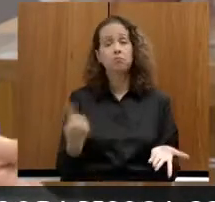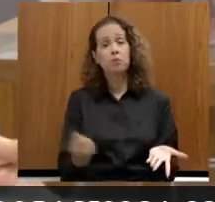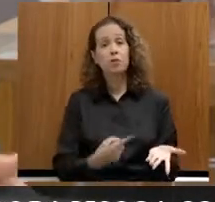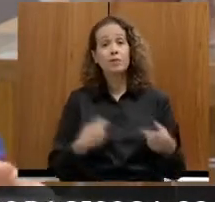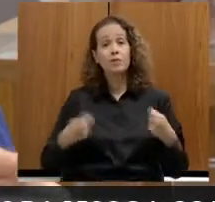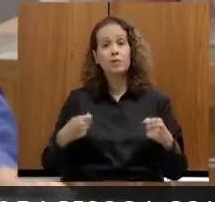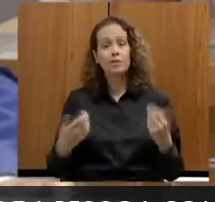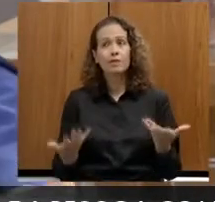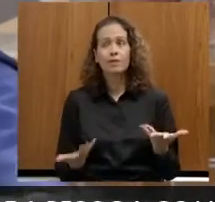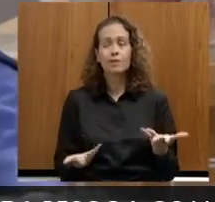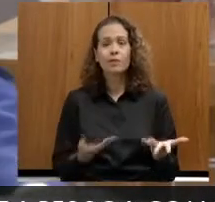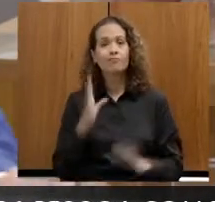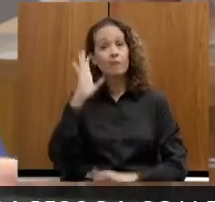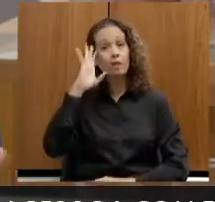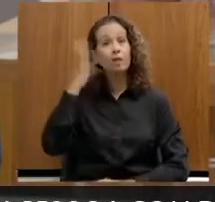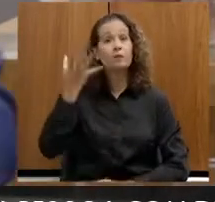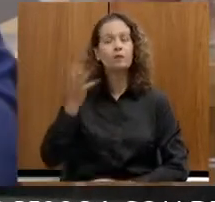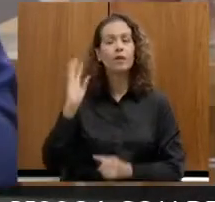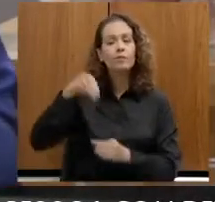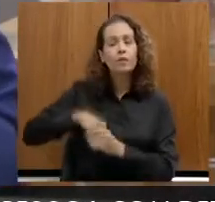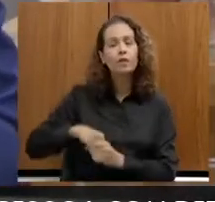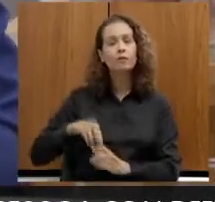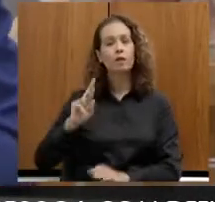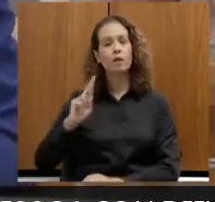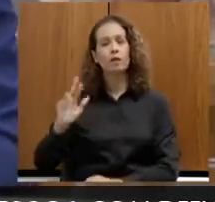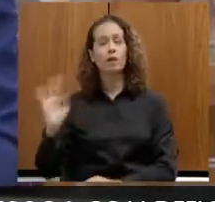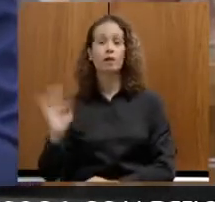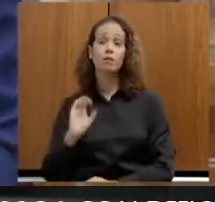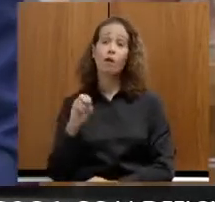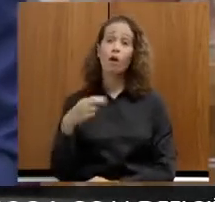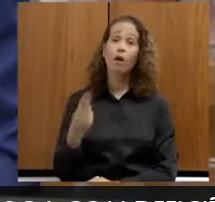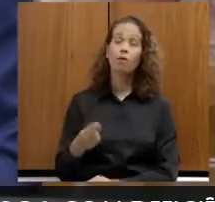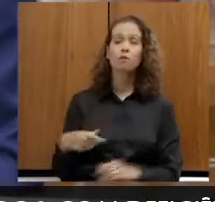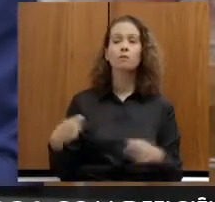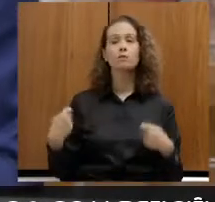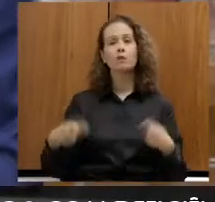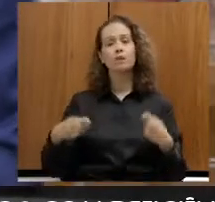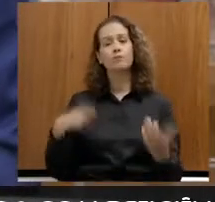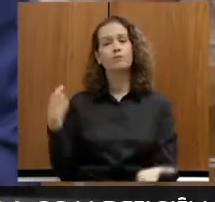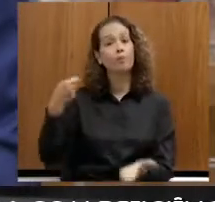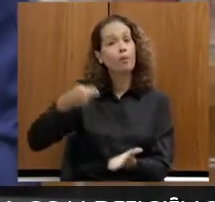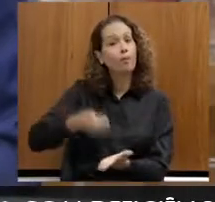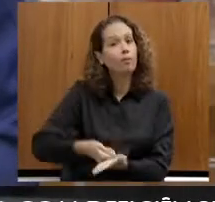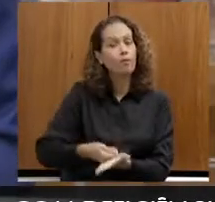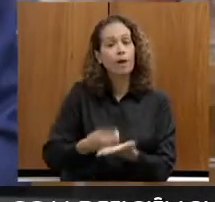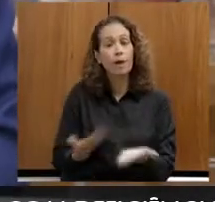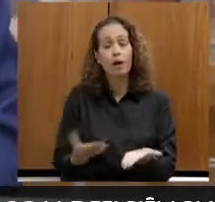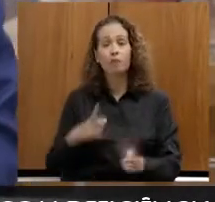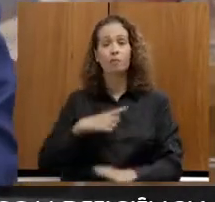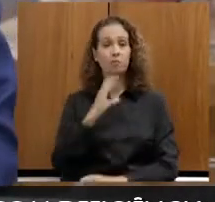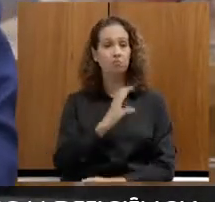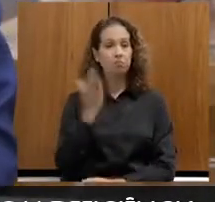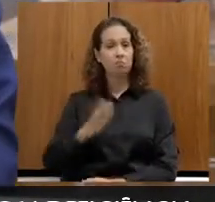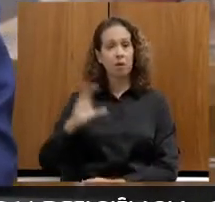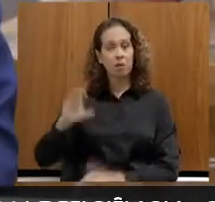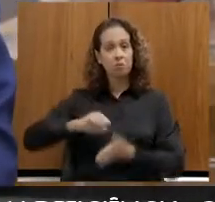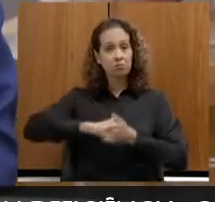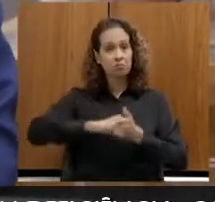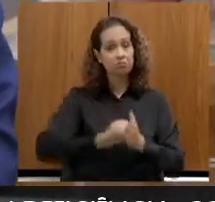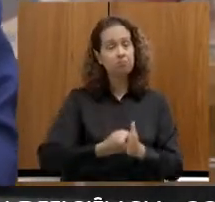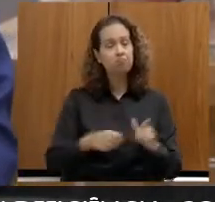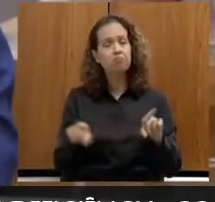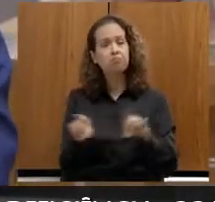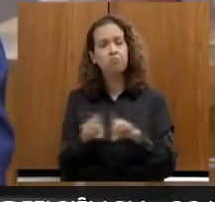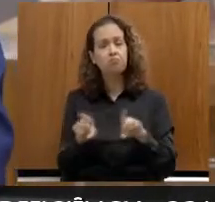dentro desse regime de recuperação fiscal, ou teremos que pagar a fatura de ter as contas bloqueadas, de vermos novamente o